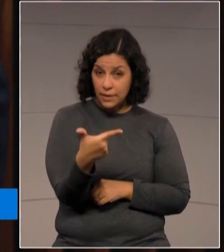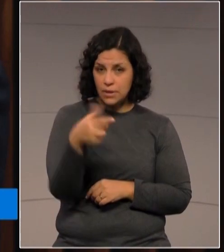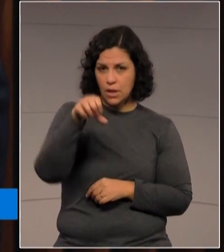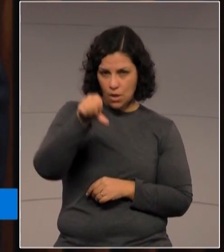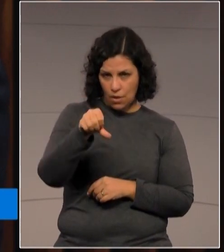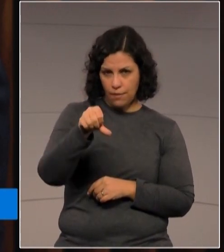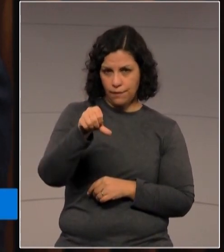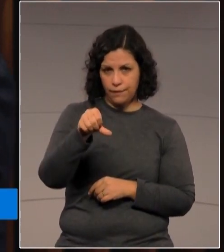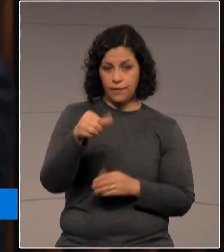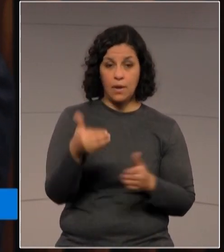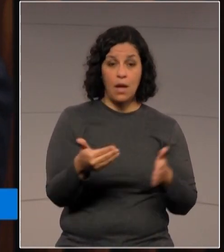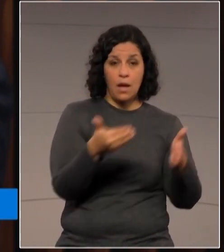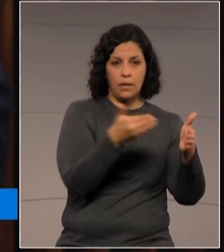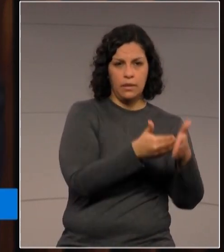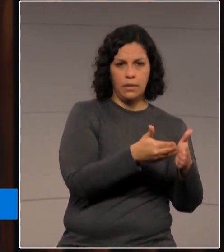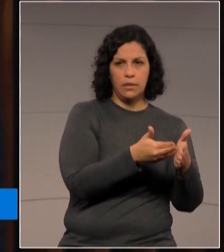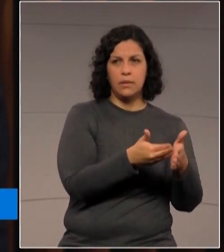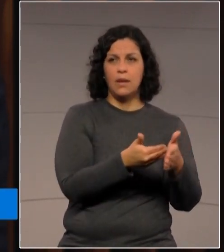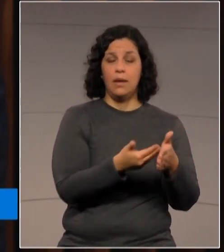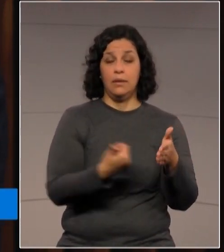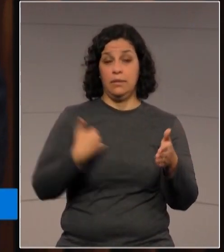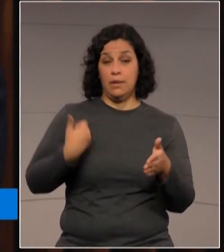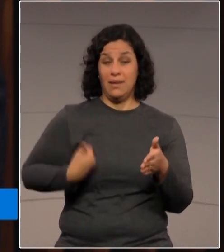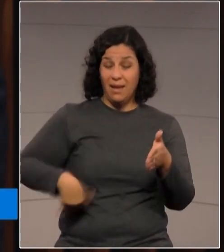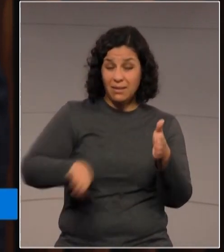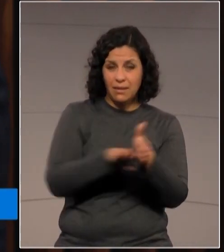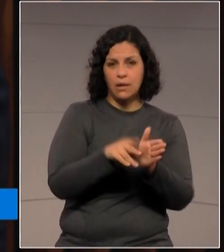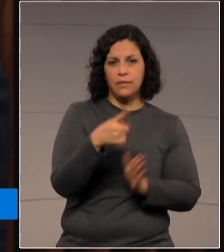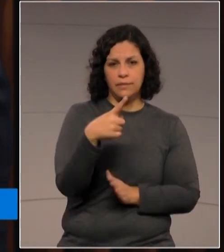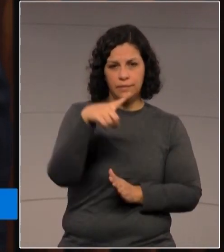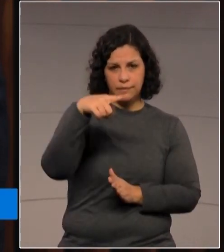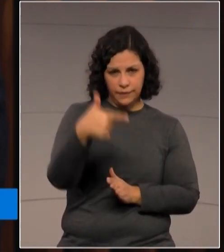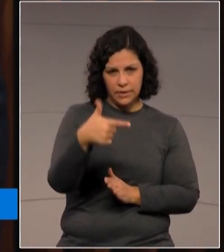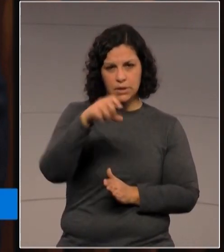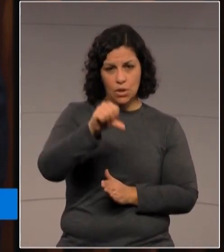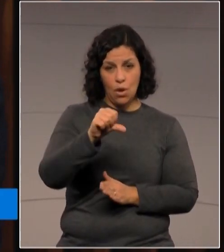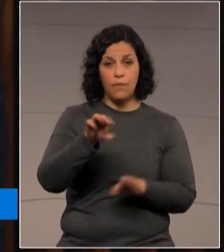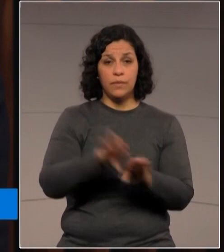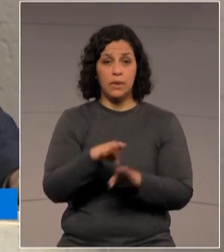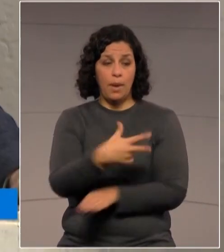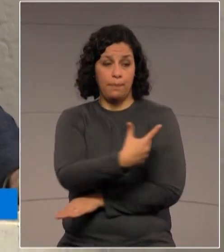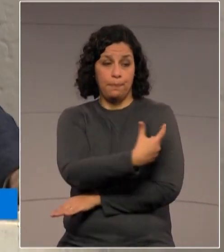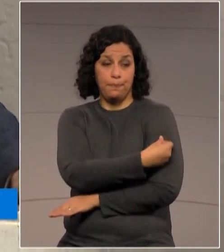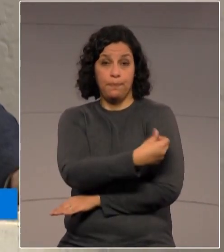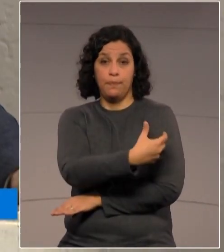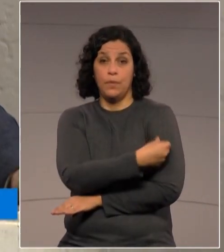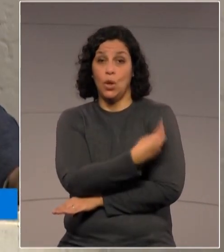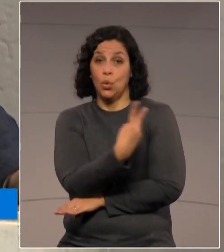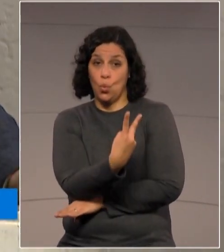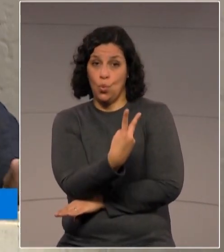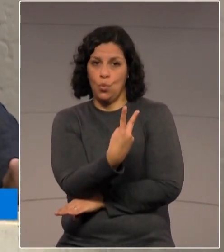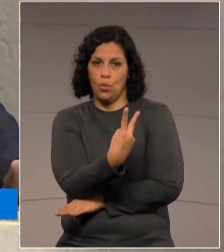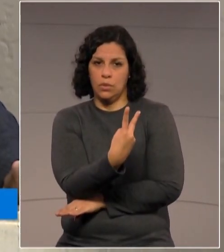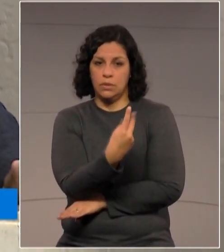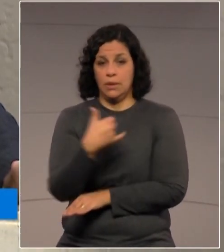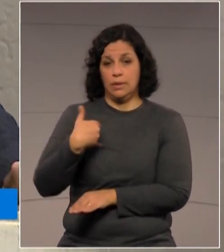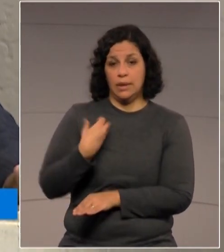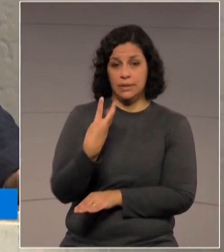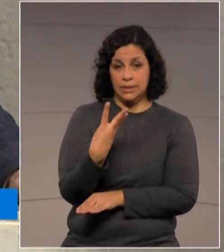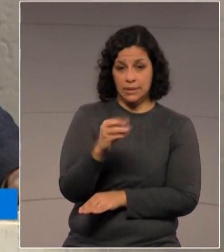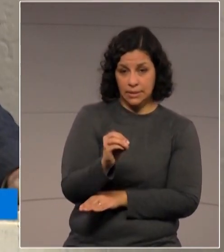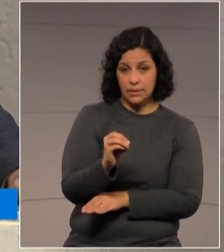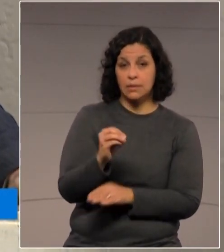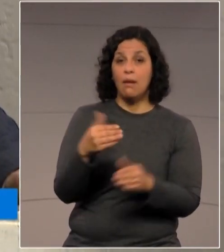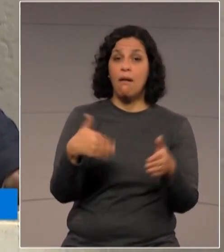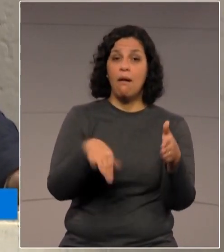população, até 29 anos, já deve receber duas doses. Quem tem entre 30 e 49,